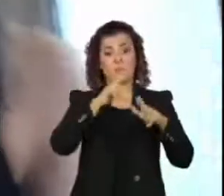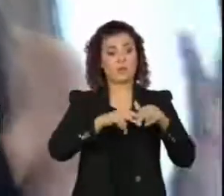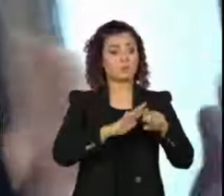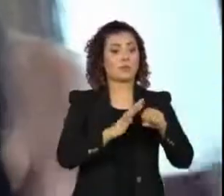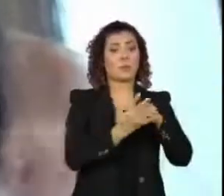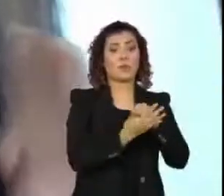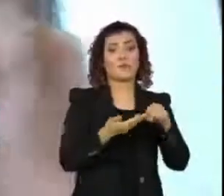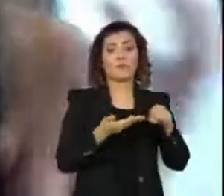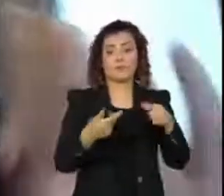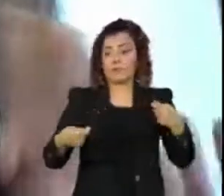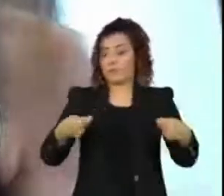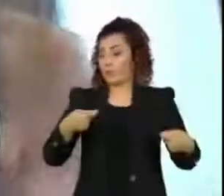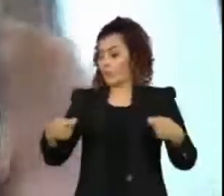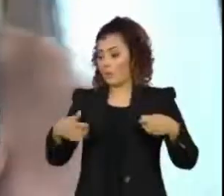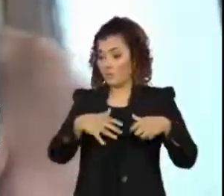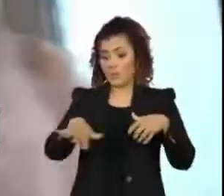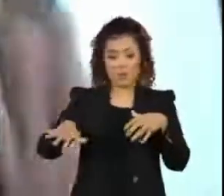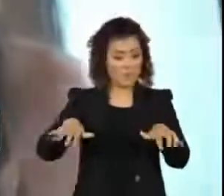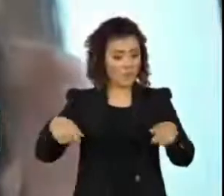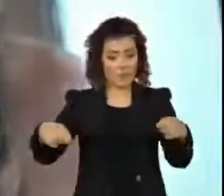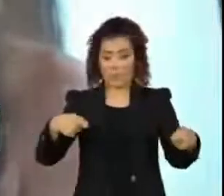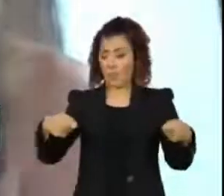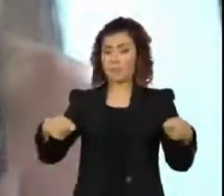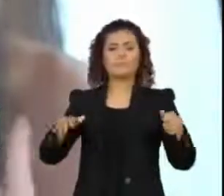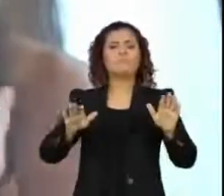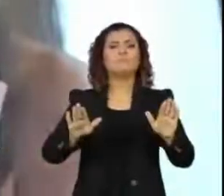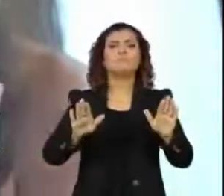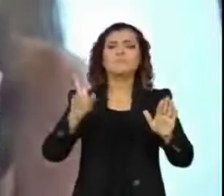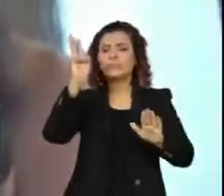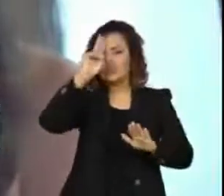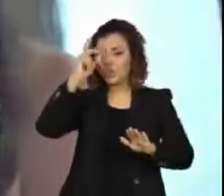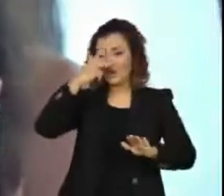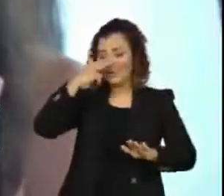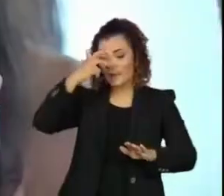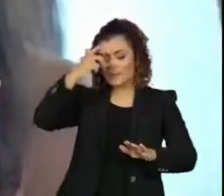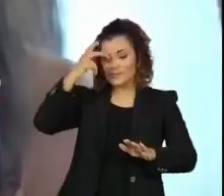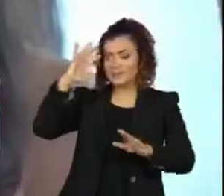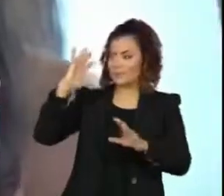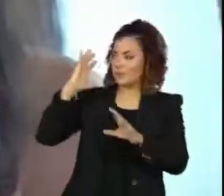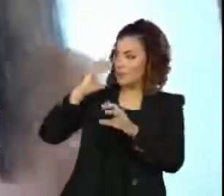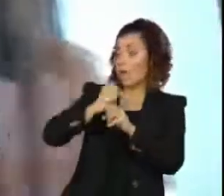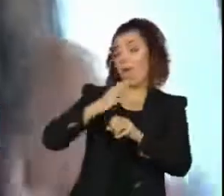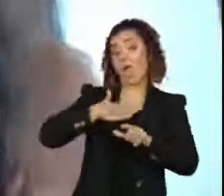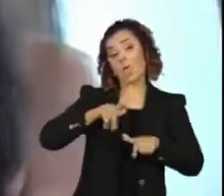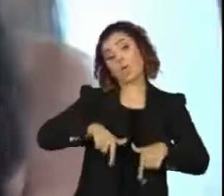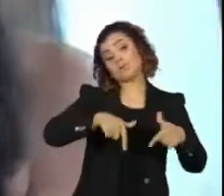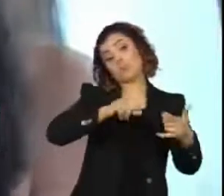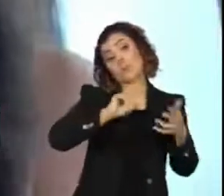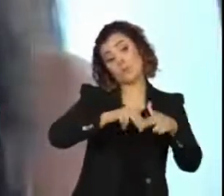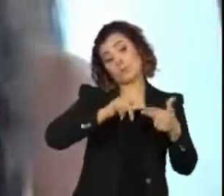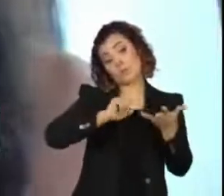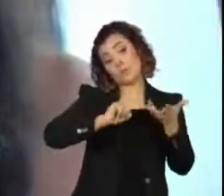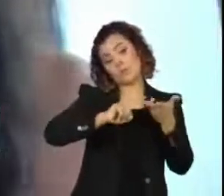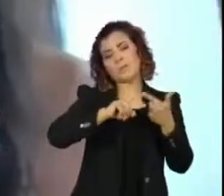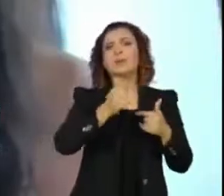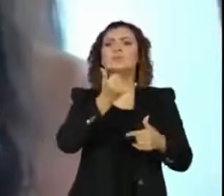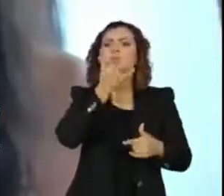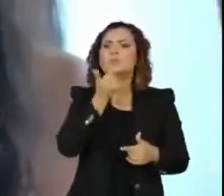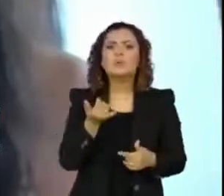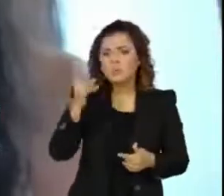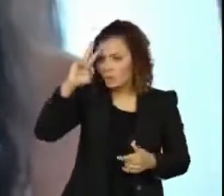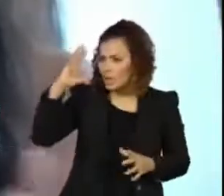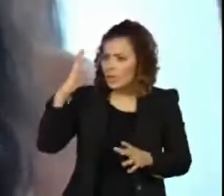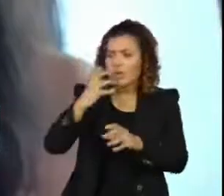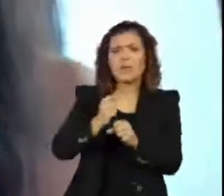cada um dos lados procura usar a história como justificativa dos seus atos. História não é band-aid,